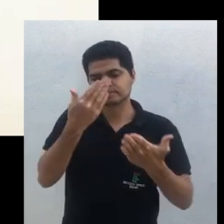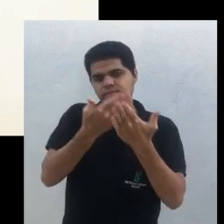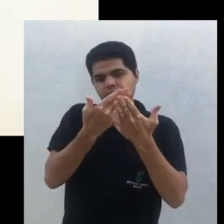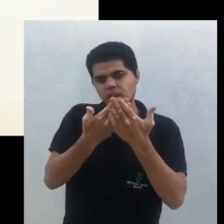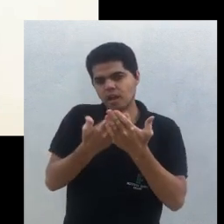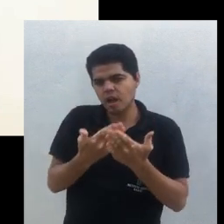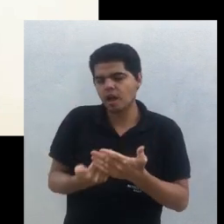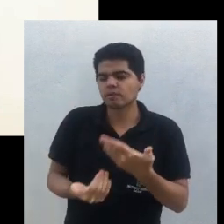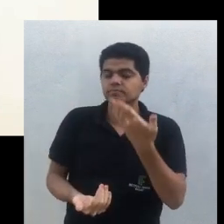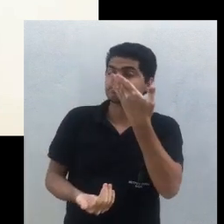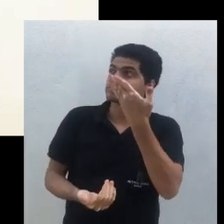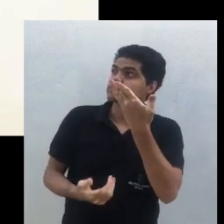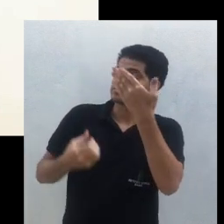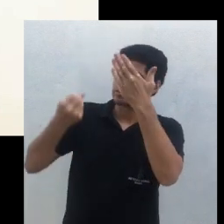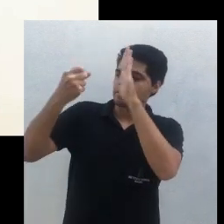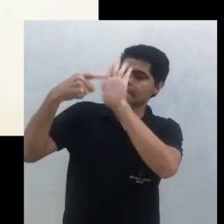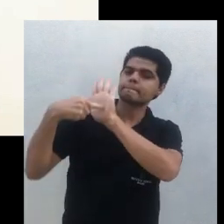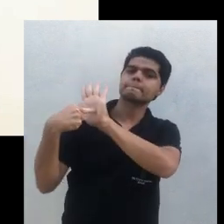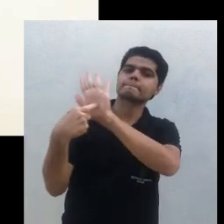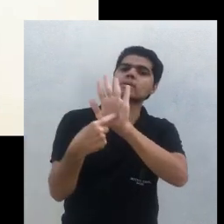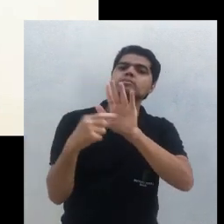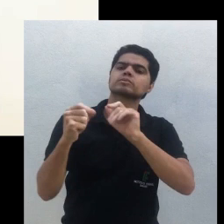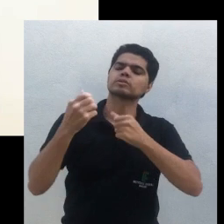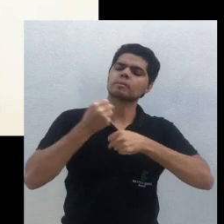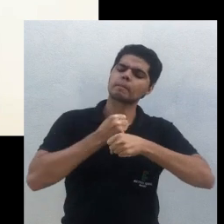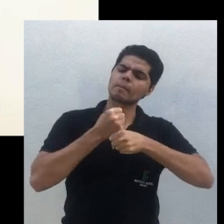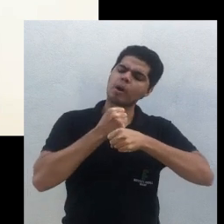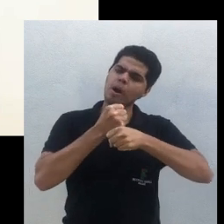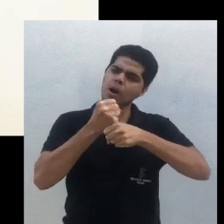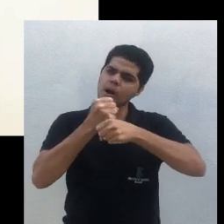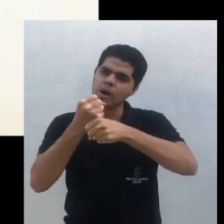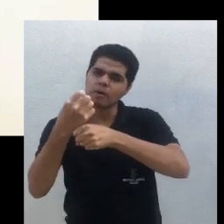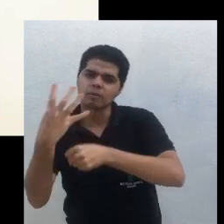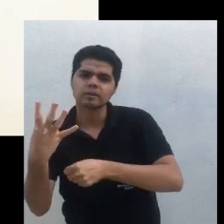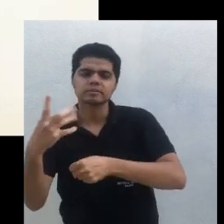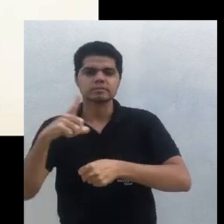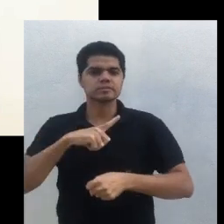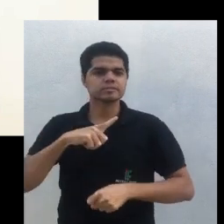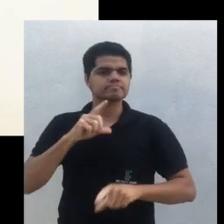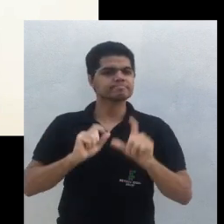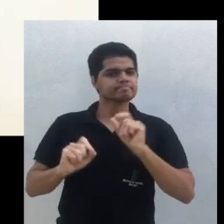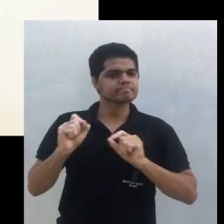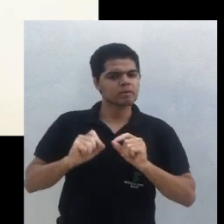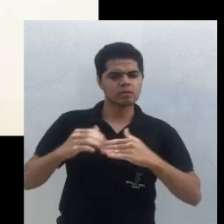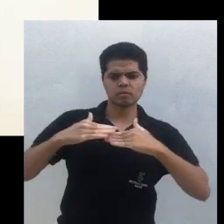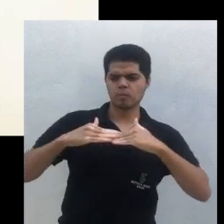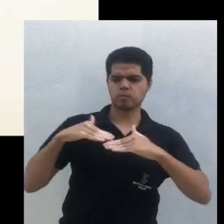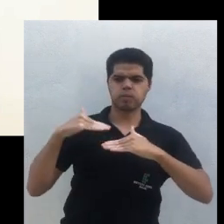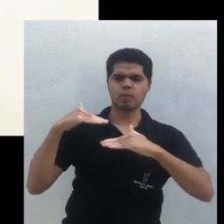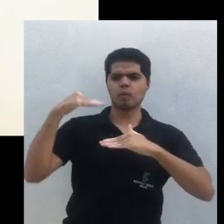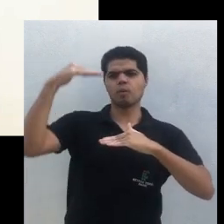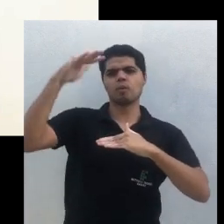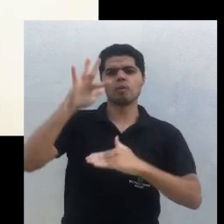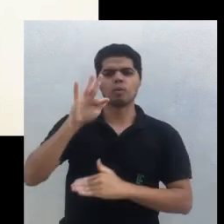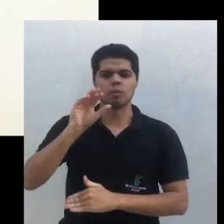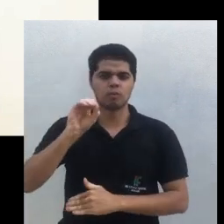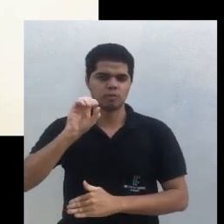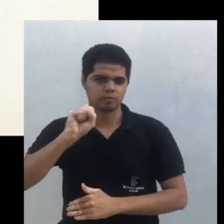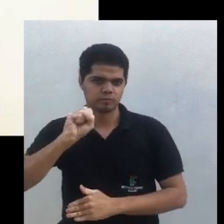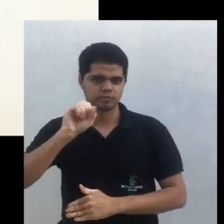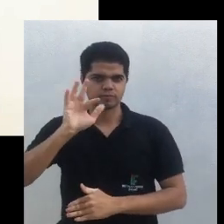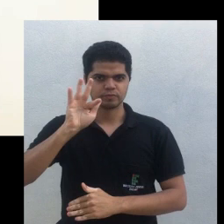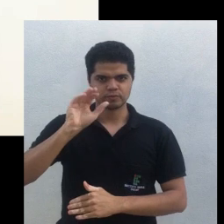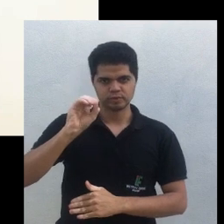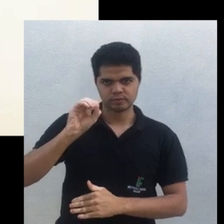então ele fez aqui para atingir esses valores utilizou aproximadamente 100 gramas por metro quadrado de